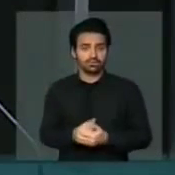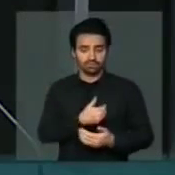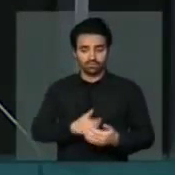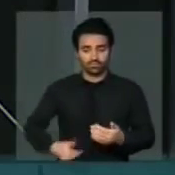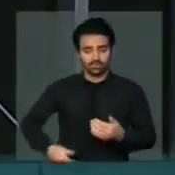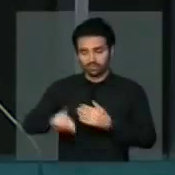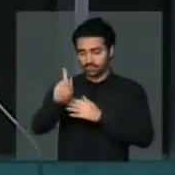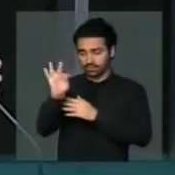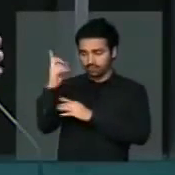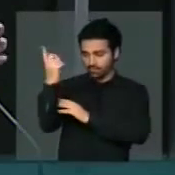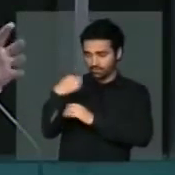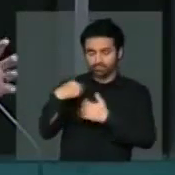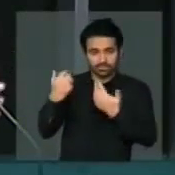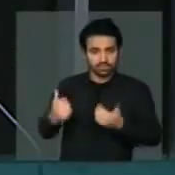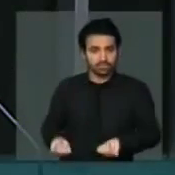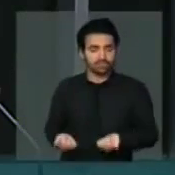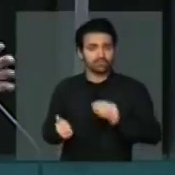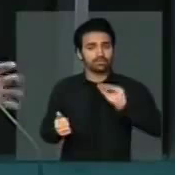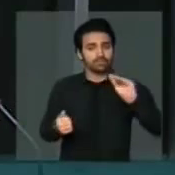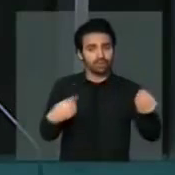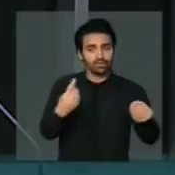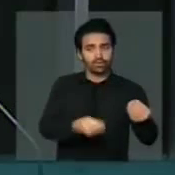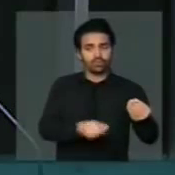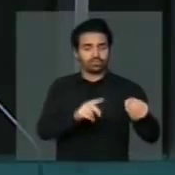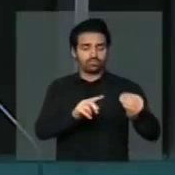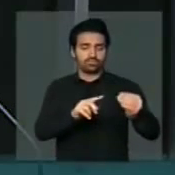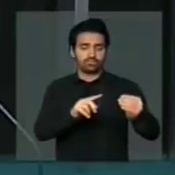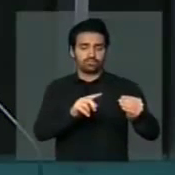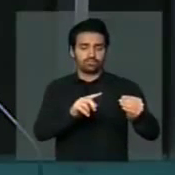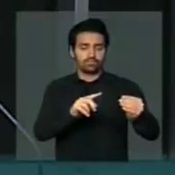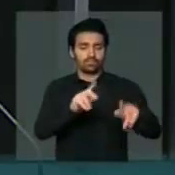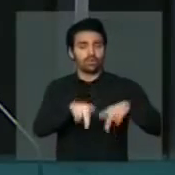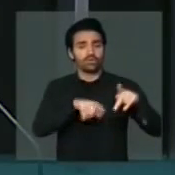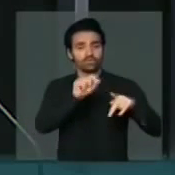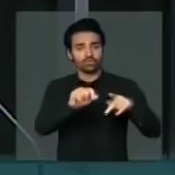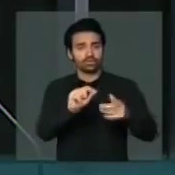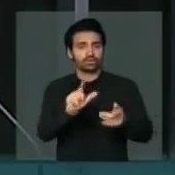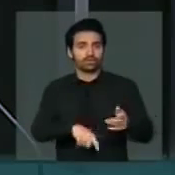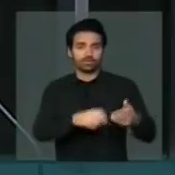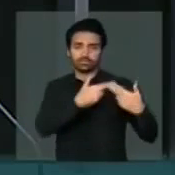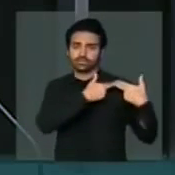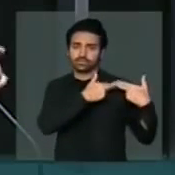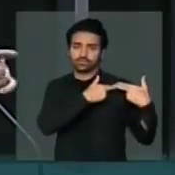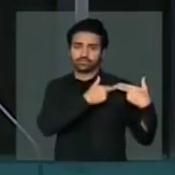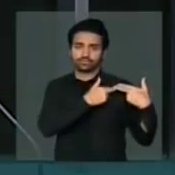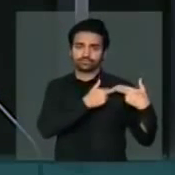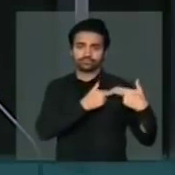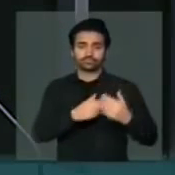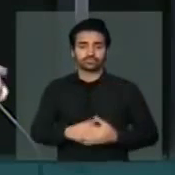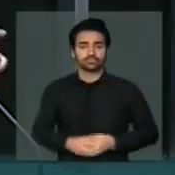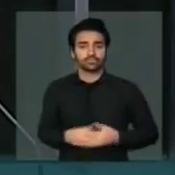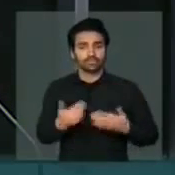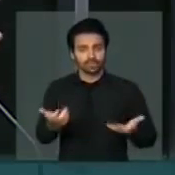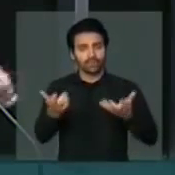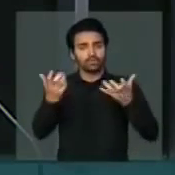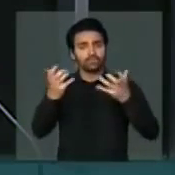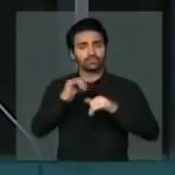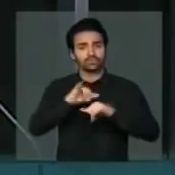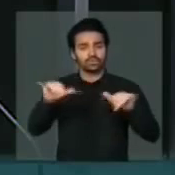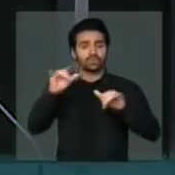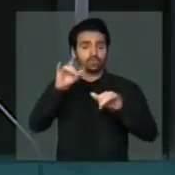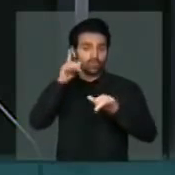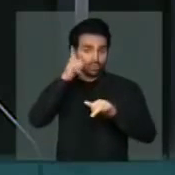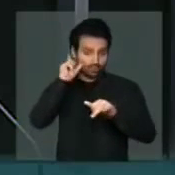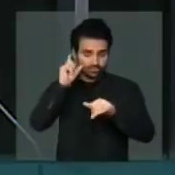governo e transferiu para o povo brasileiro o ônus da irresponsabilidade. E eu quero, senhor presidente, me reportar a votação de